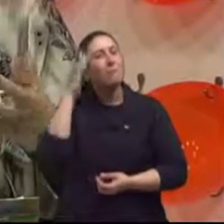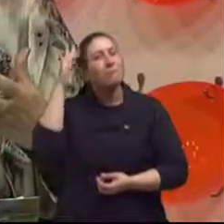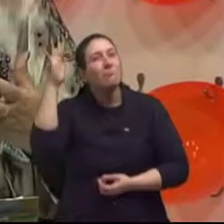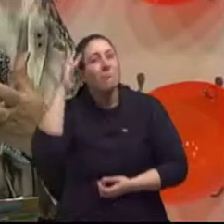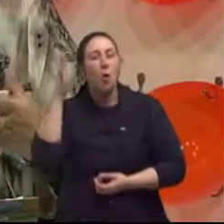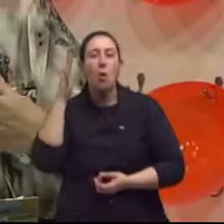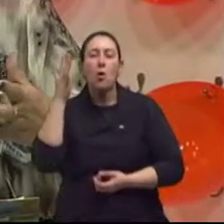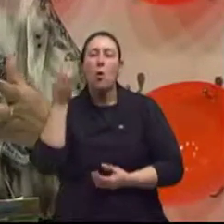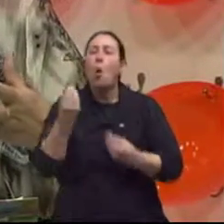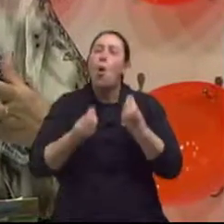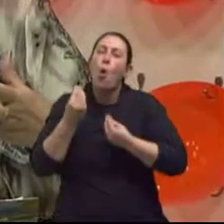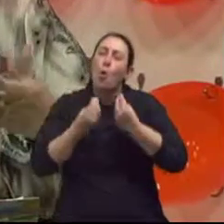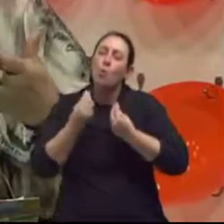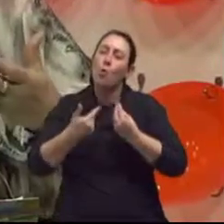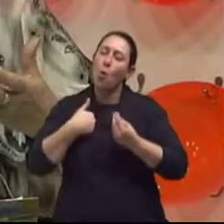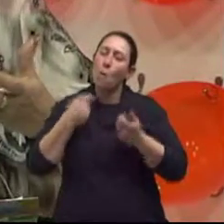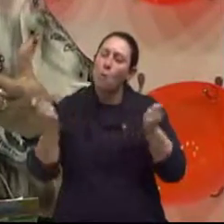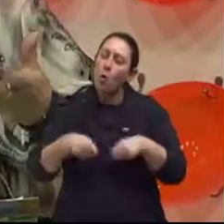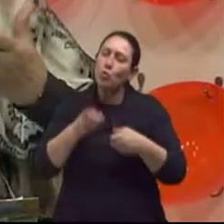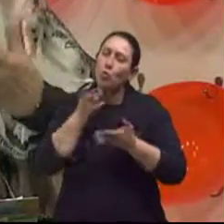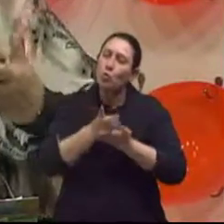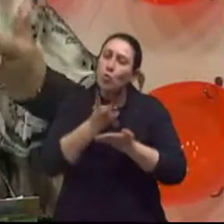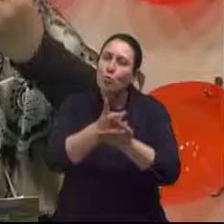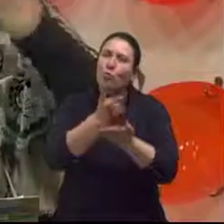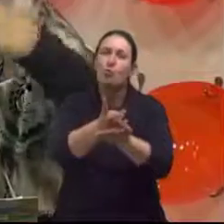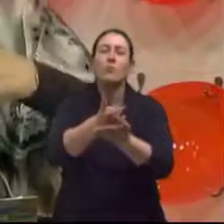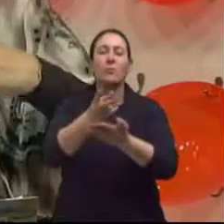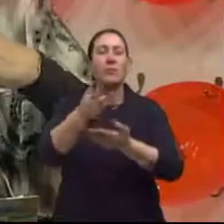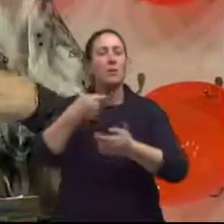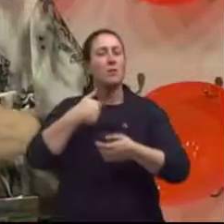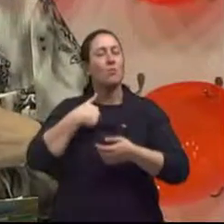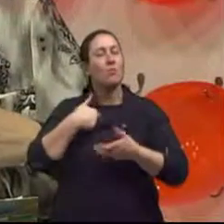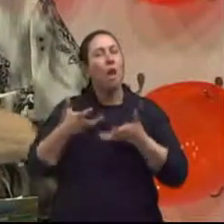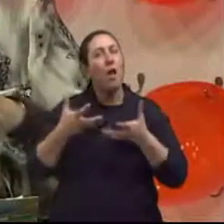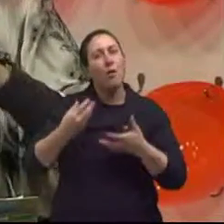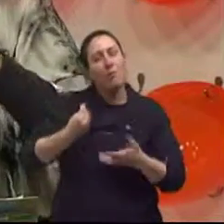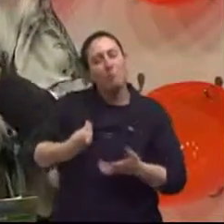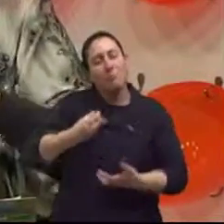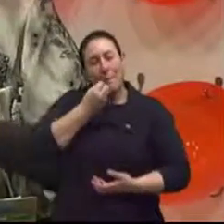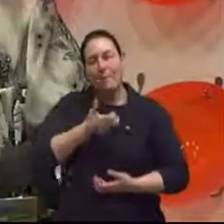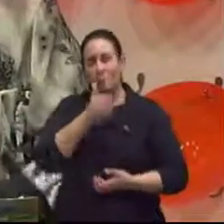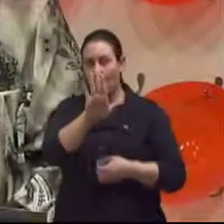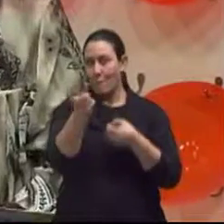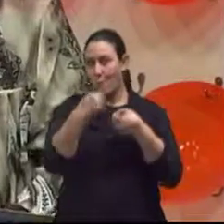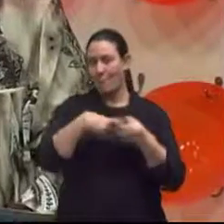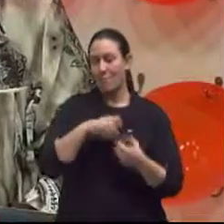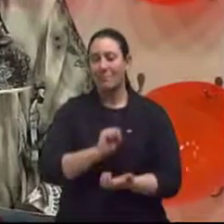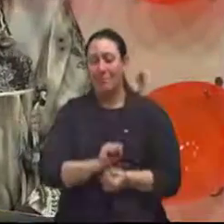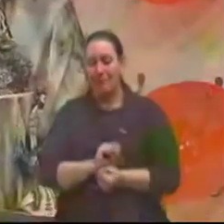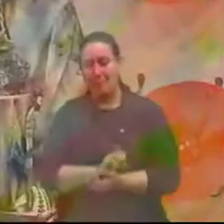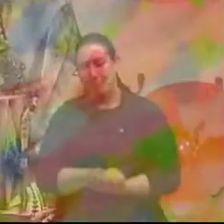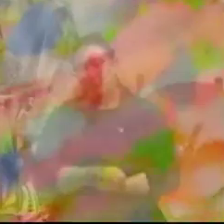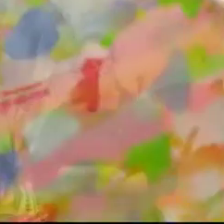permanecer cada vez mais parecida com aquilo que a gente quer ser. A gente já volta.